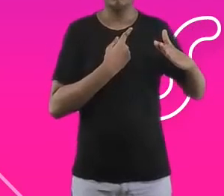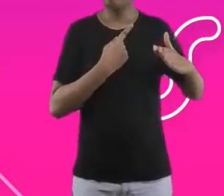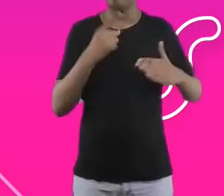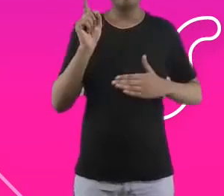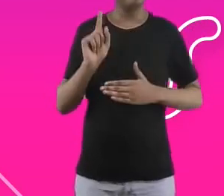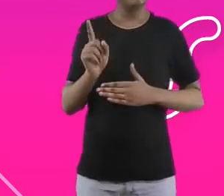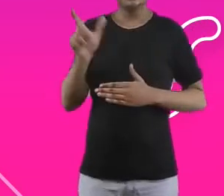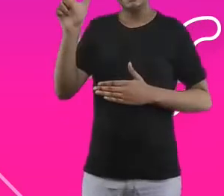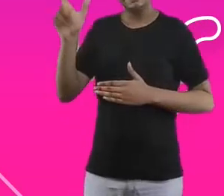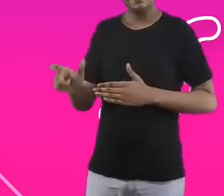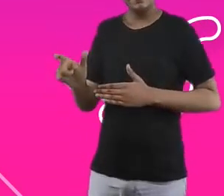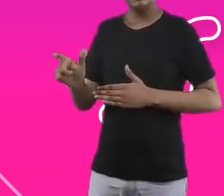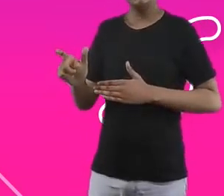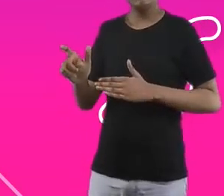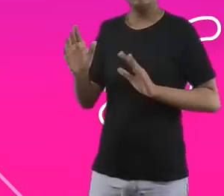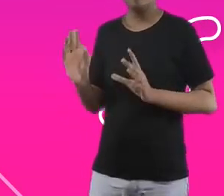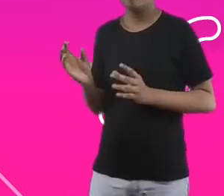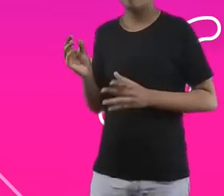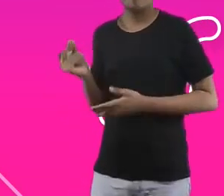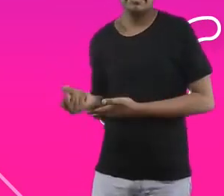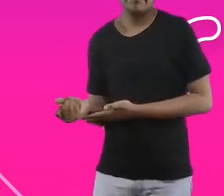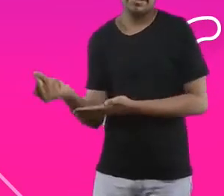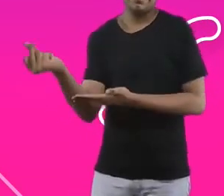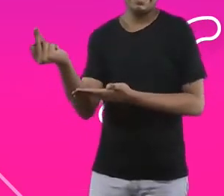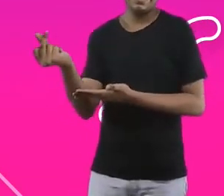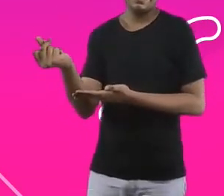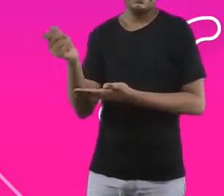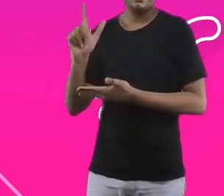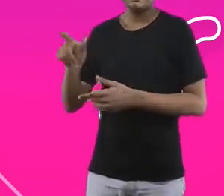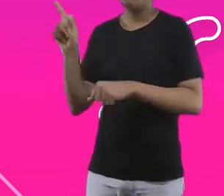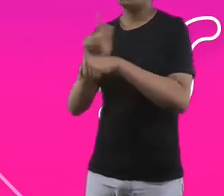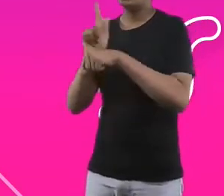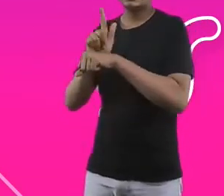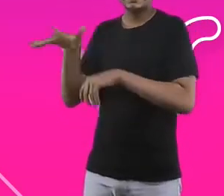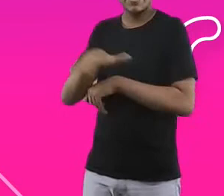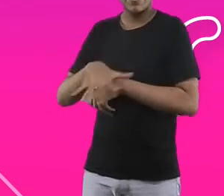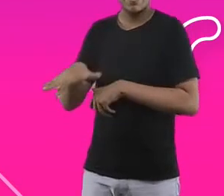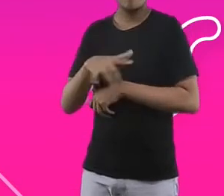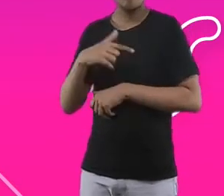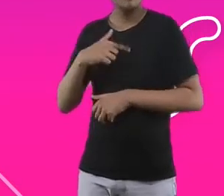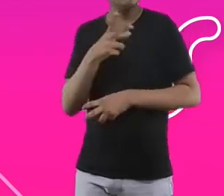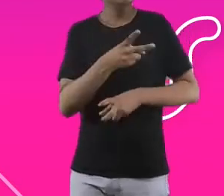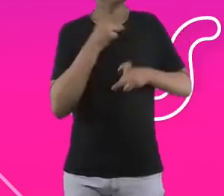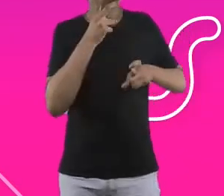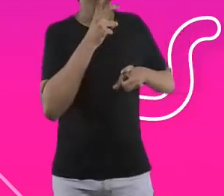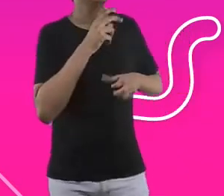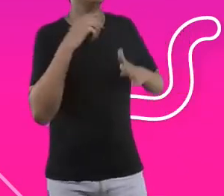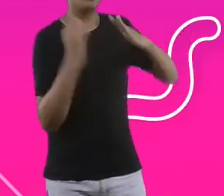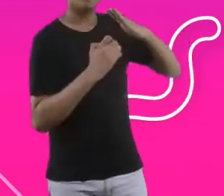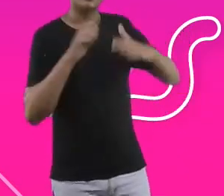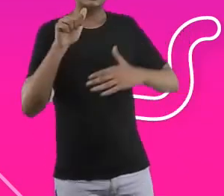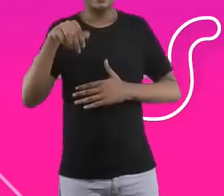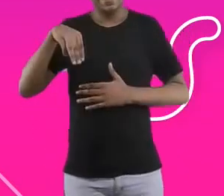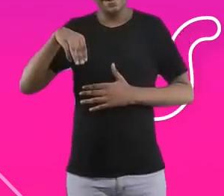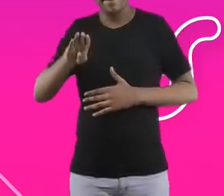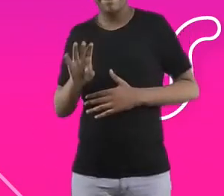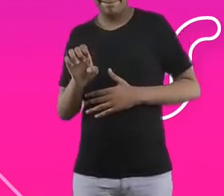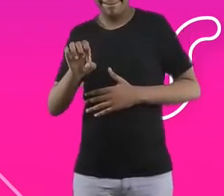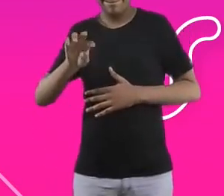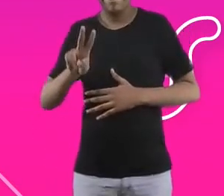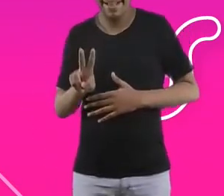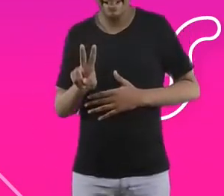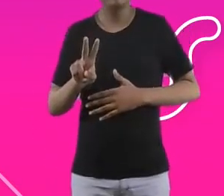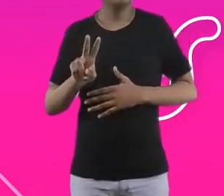grande, mas ele tinha um gap em gestão e ele viu na Ambev essa possibilidade de a gente ajudar. Ele viu em nós essa referência em